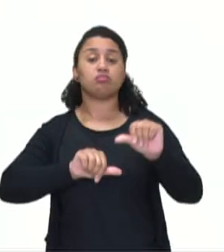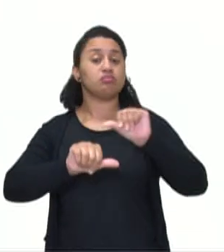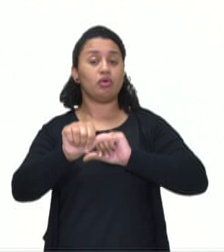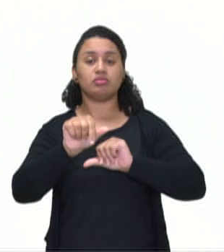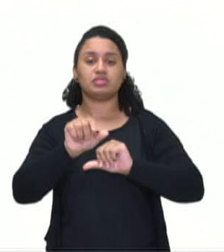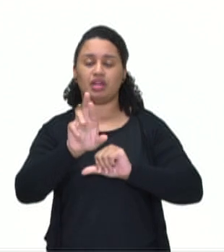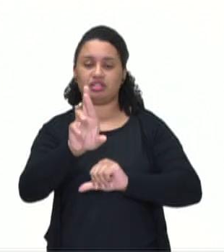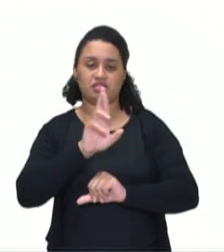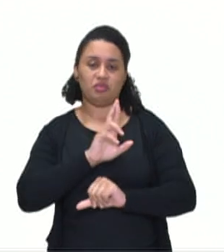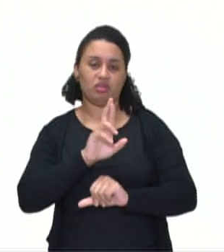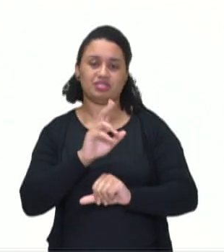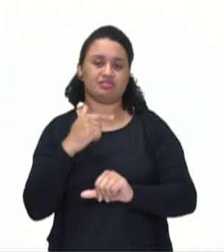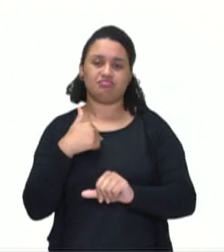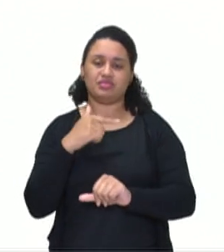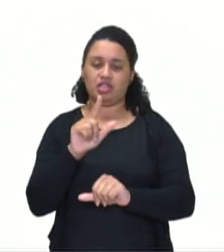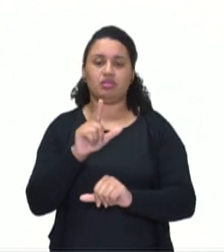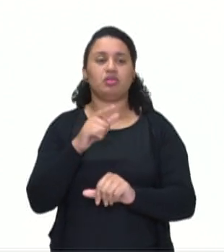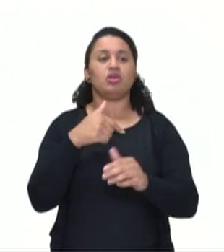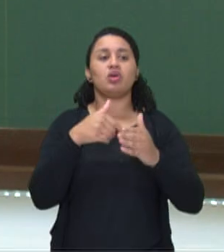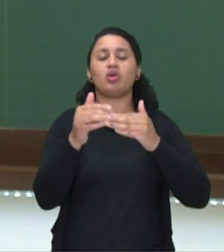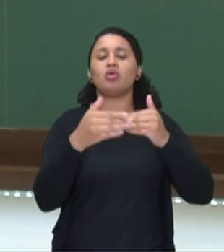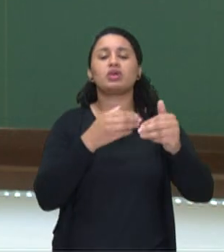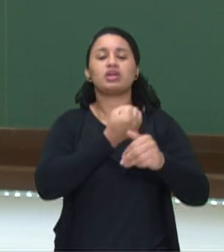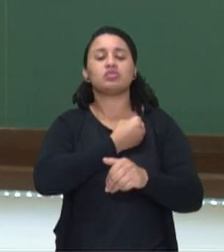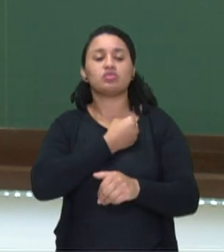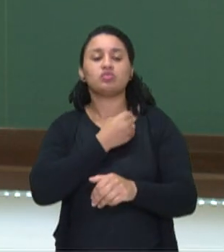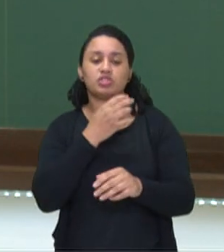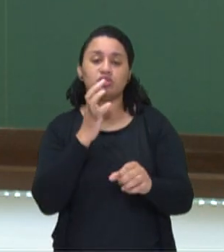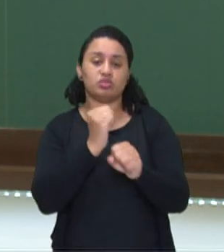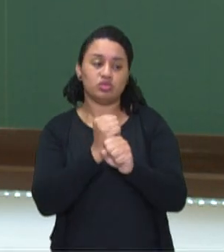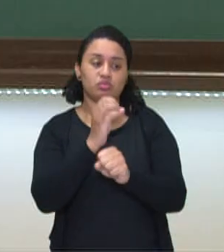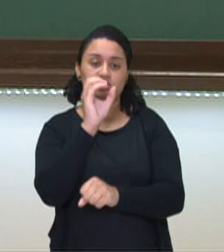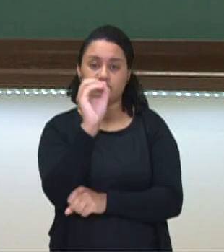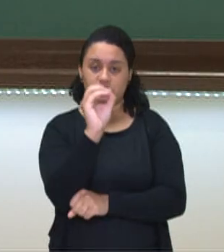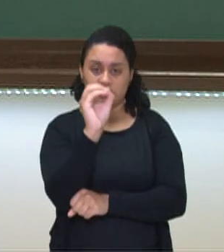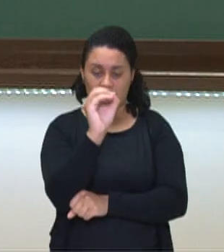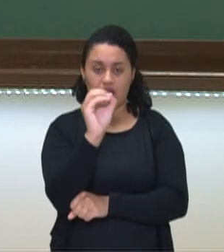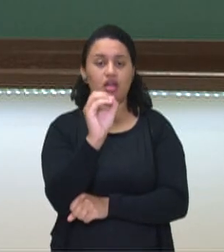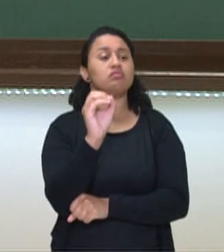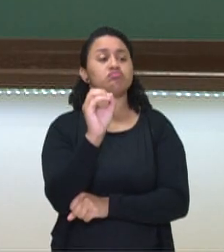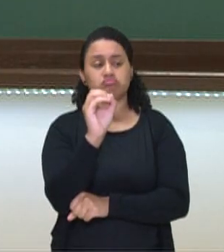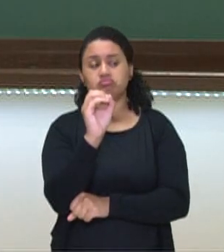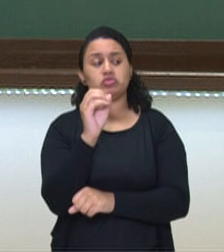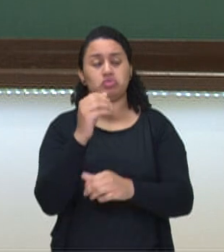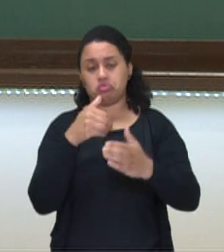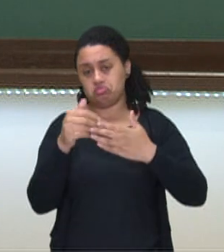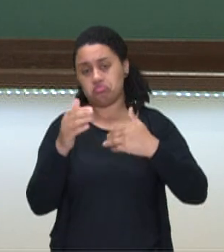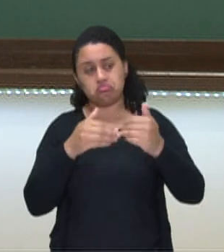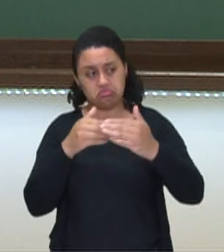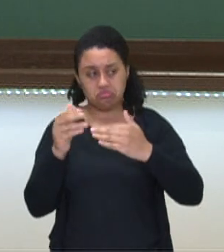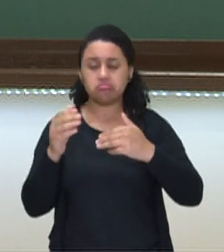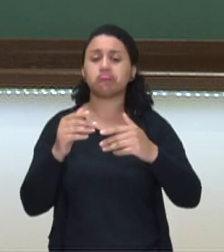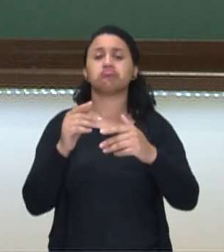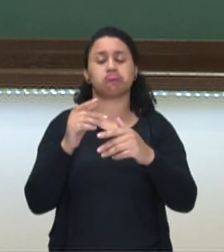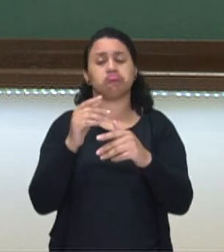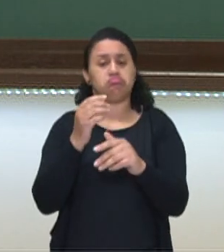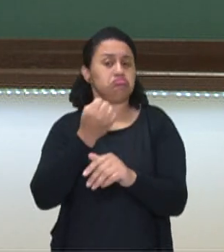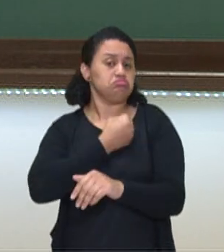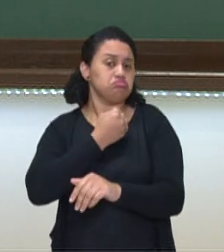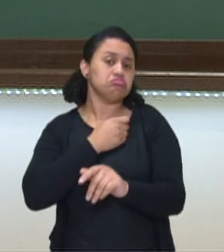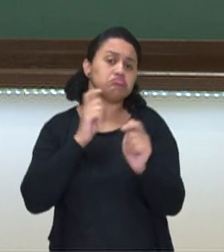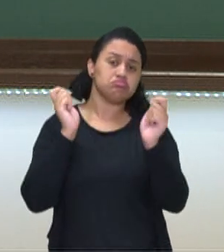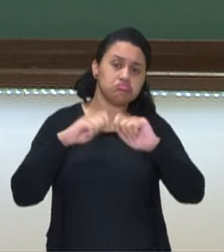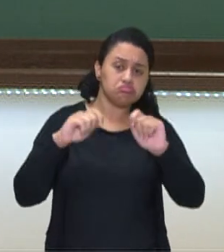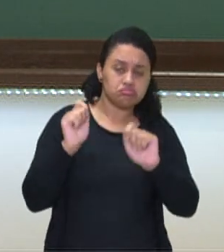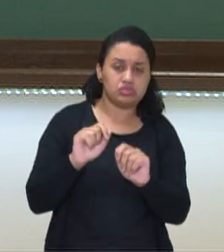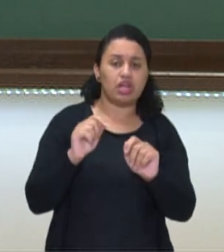qualquer número mais zero é a mesma coisa que o zero mais qualquer número que dá o próprio número. Ou seja, não altera o